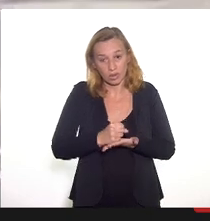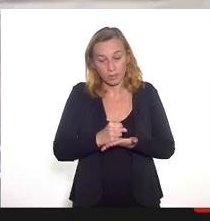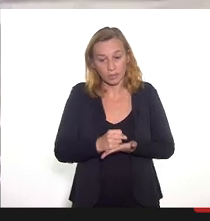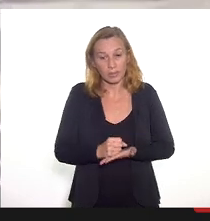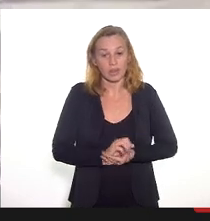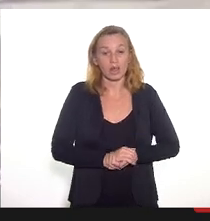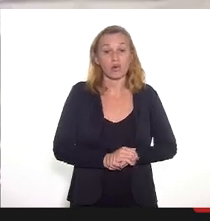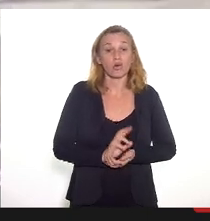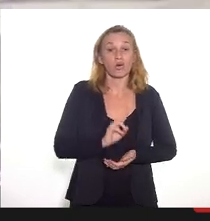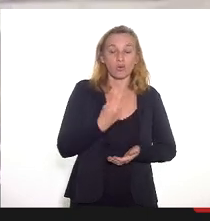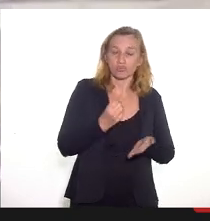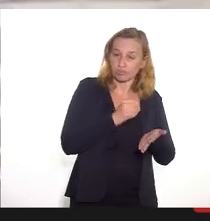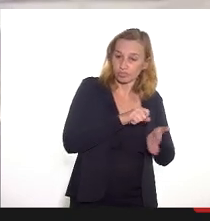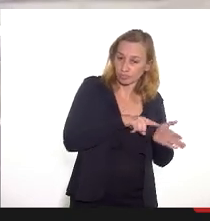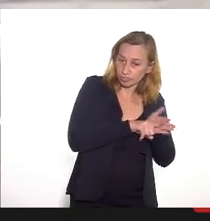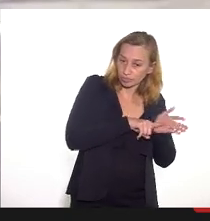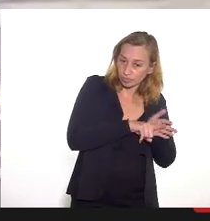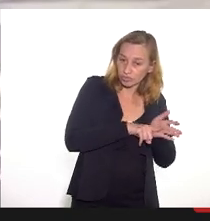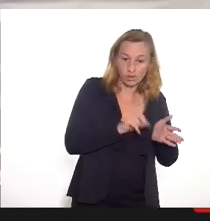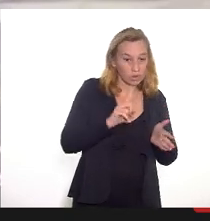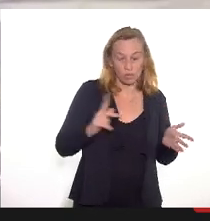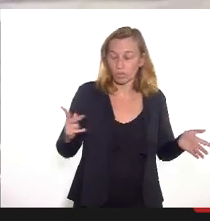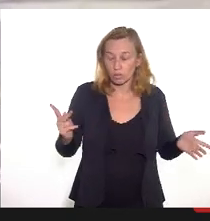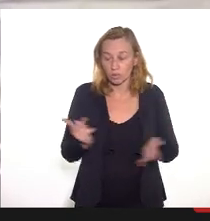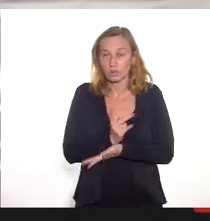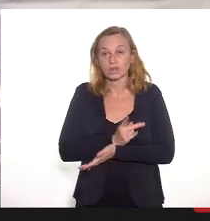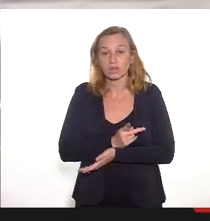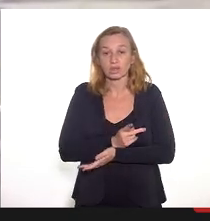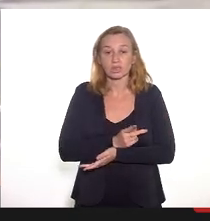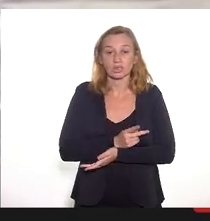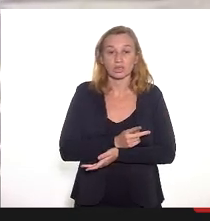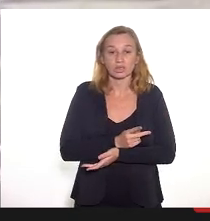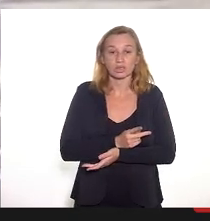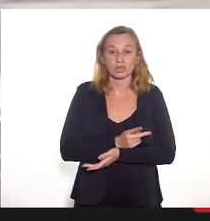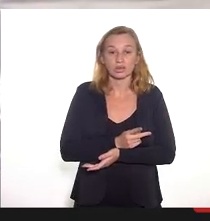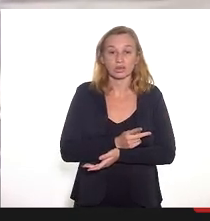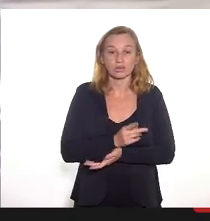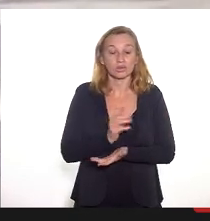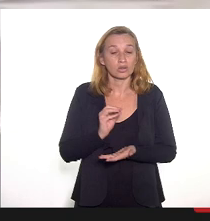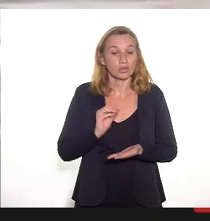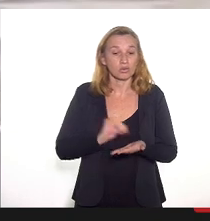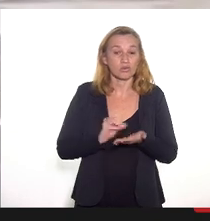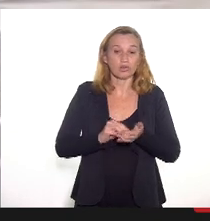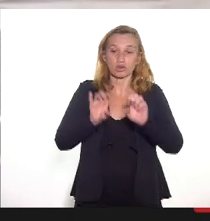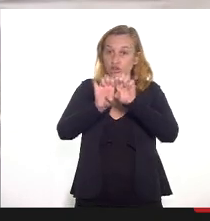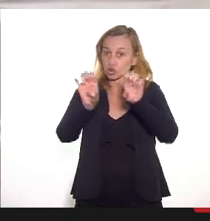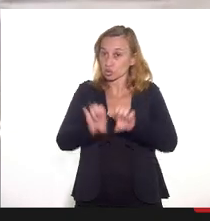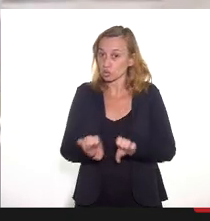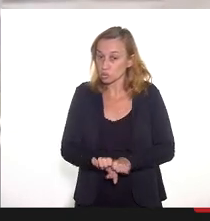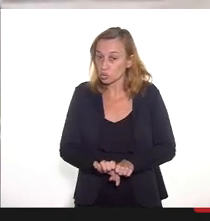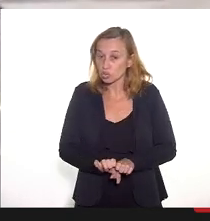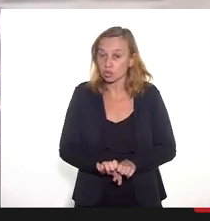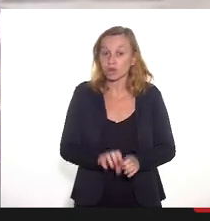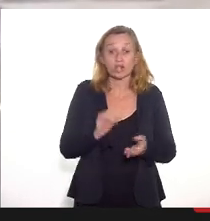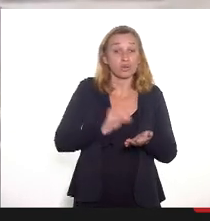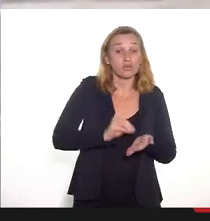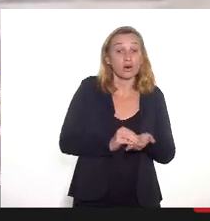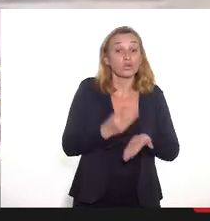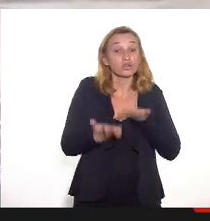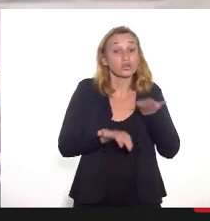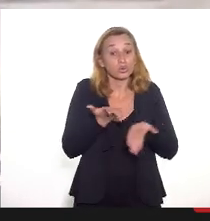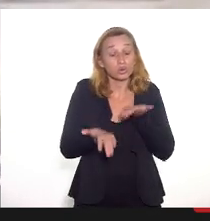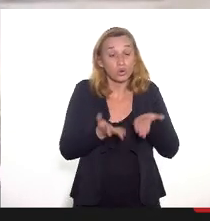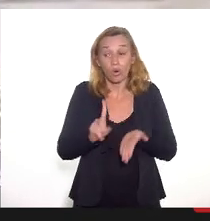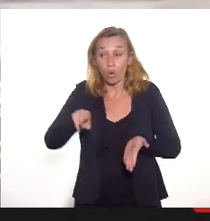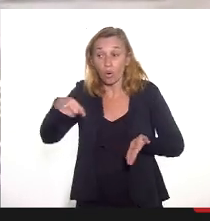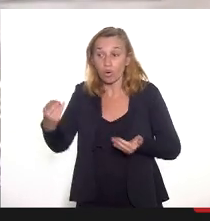Ou essa fiscalização não aconteceu por ausência de estrutura, por ausência de cuidado ou por